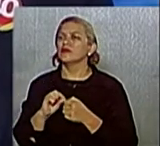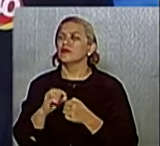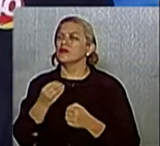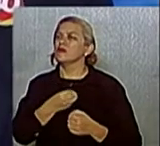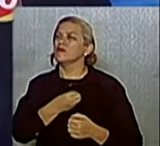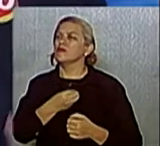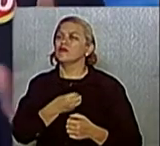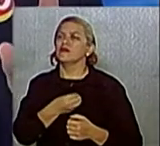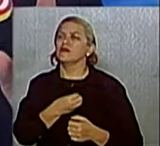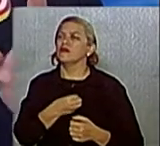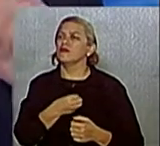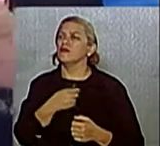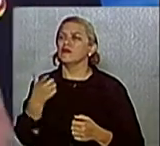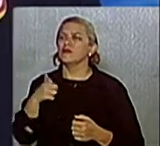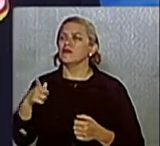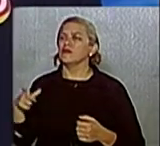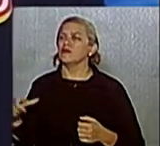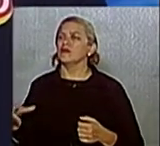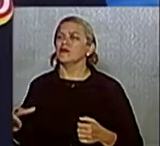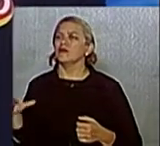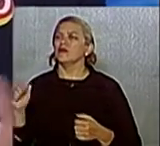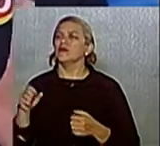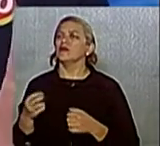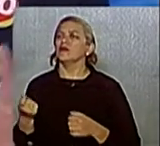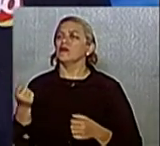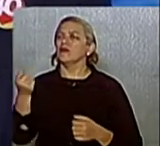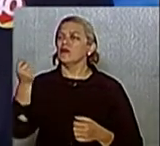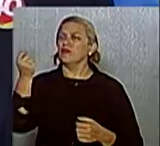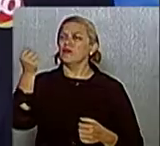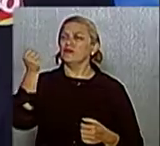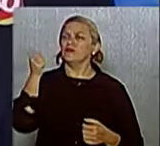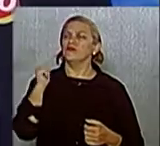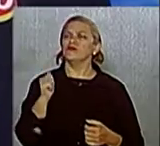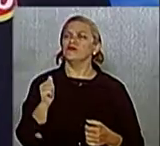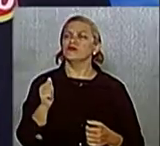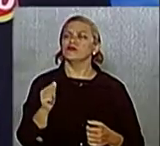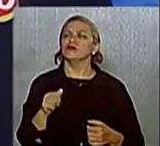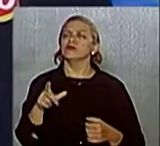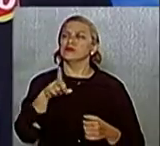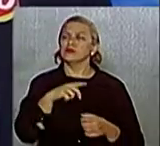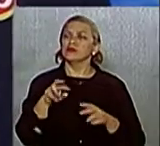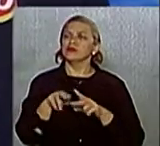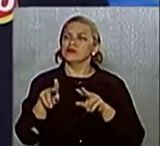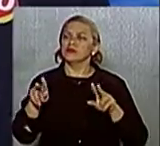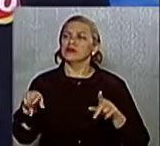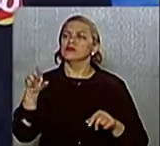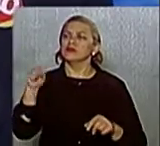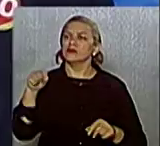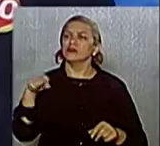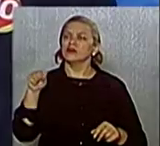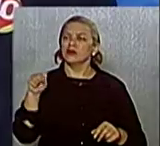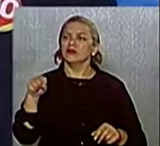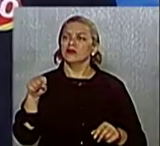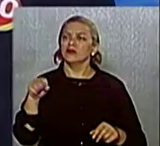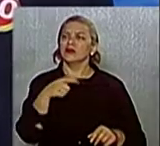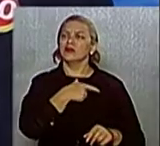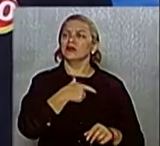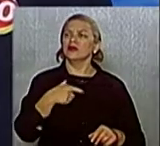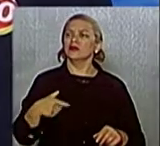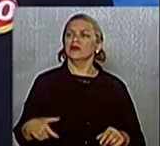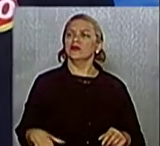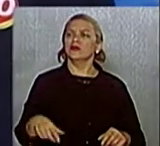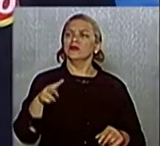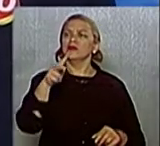Realmente, existe sim, como eu já disse, existe uma diferença entre a má gestão da empresa pública e a empresa